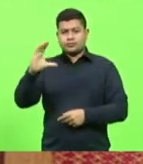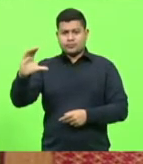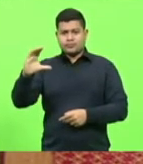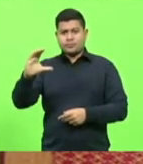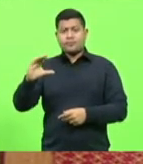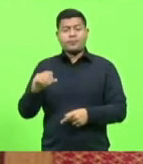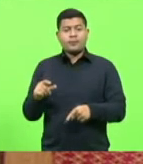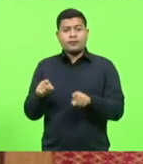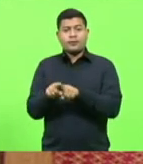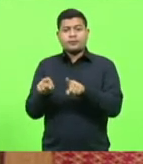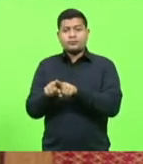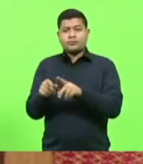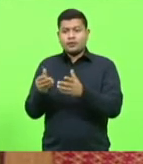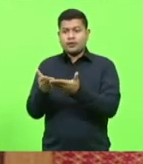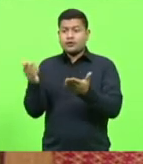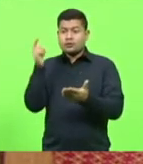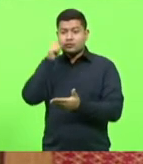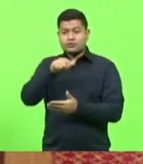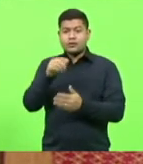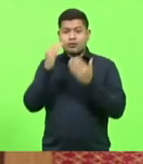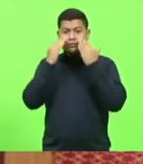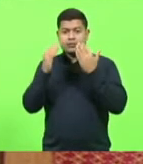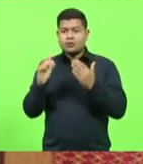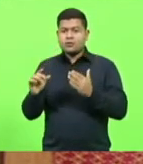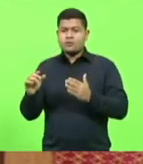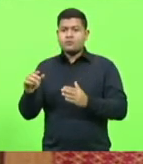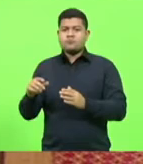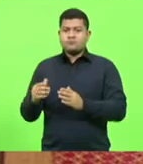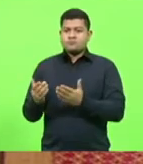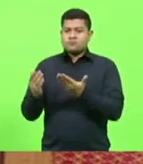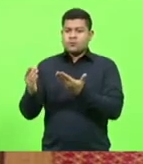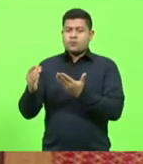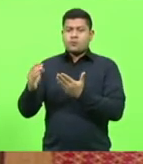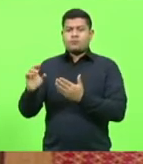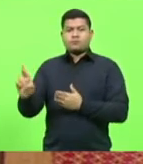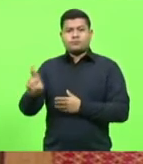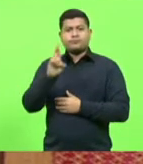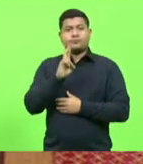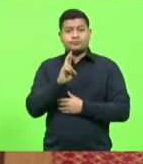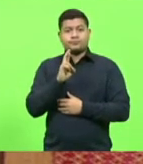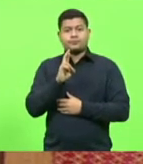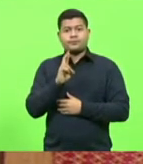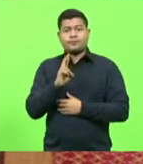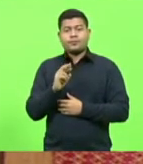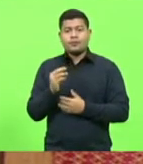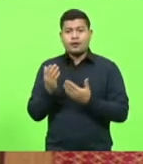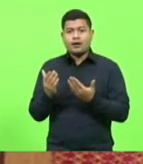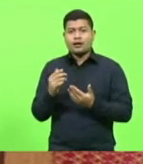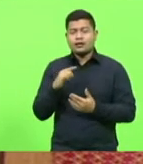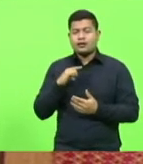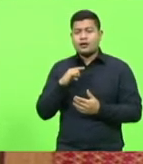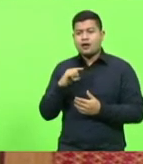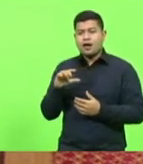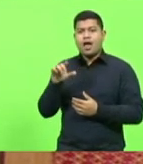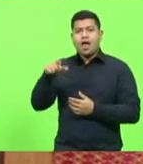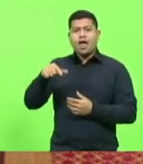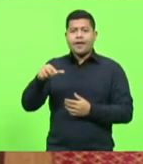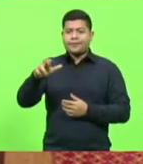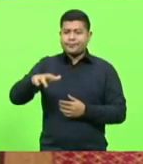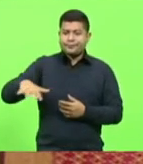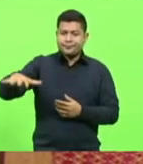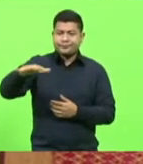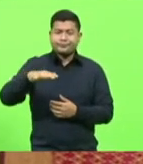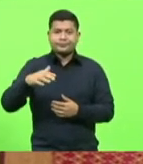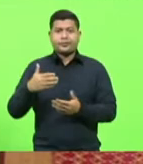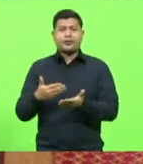resultados que têm sido obtidos. Balneário integra uma região que, desde o início, foi